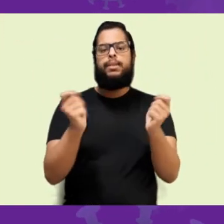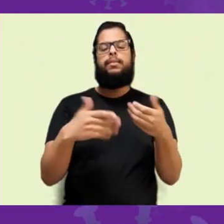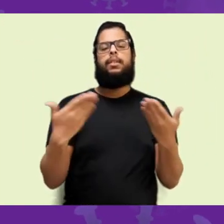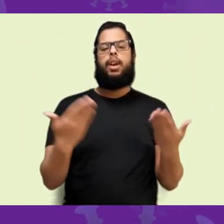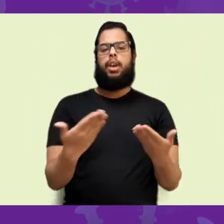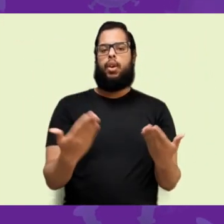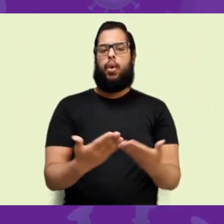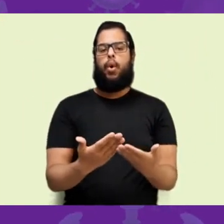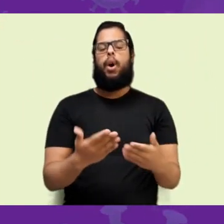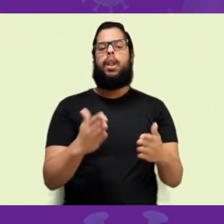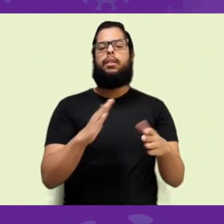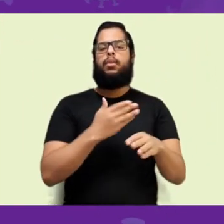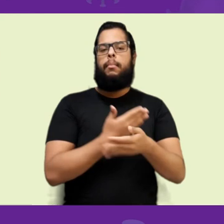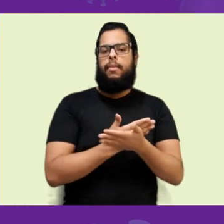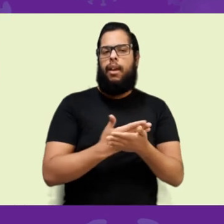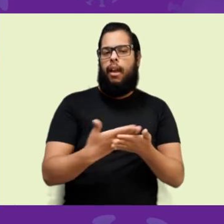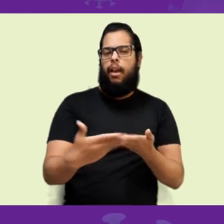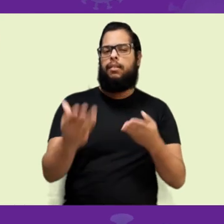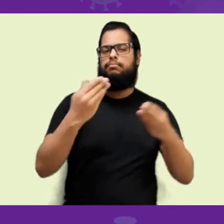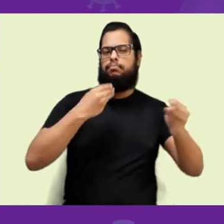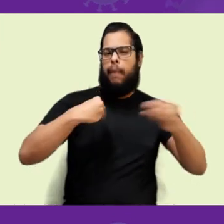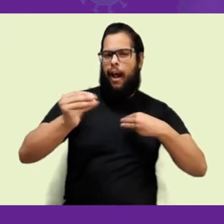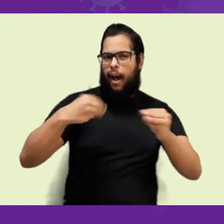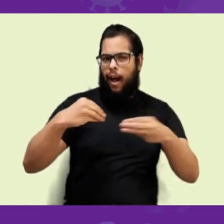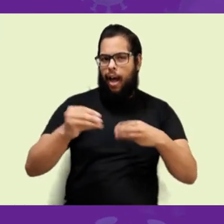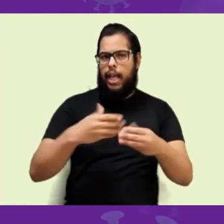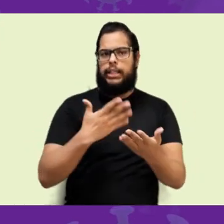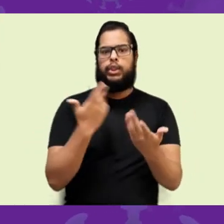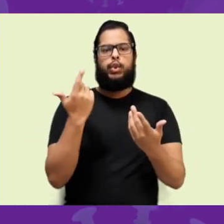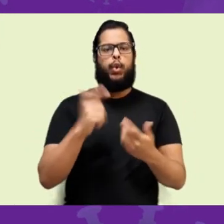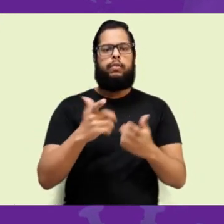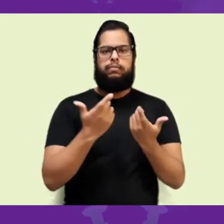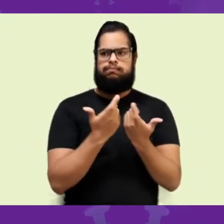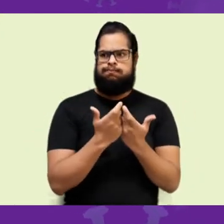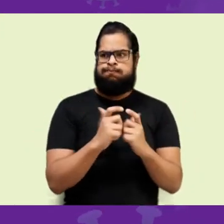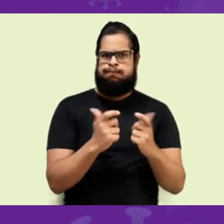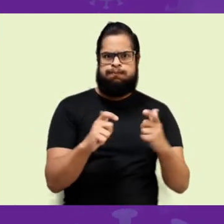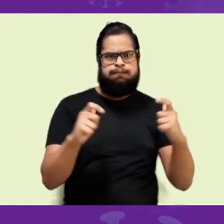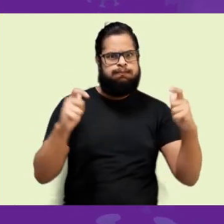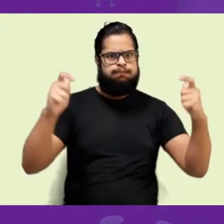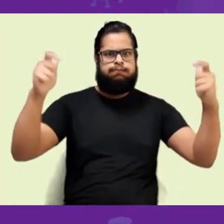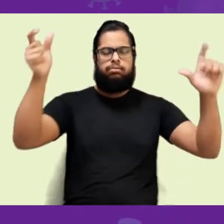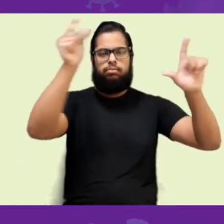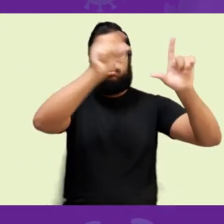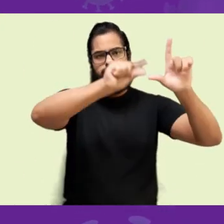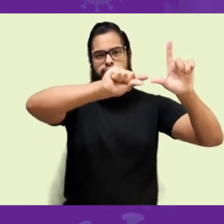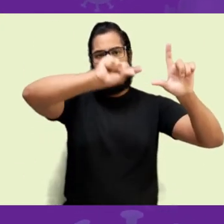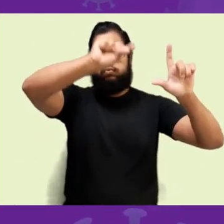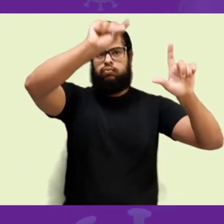o número de casos, fazendo outras ondas da epidemia. Isso pode acontecer realmente. gente.